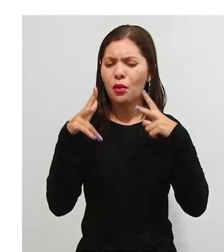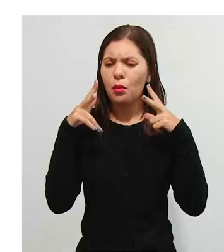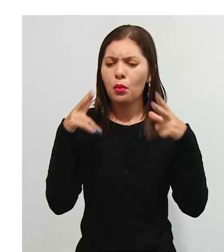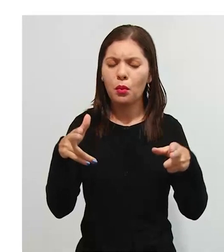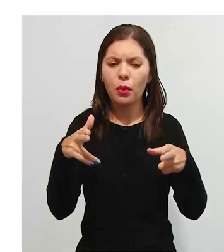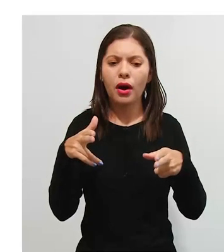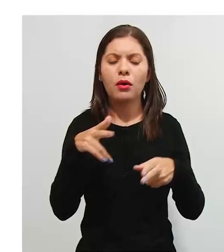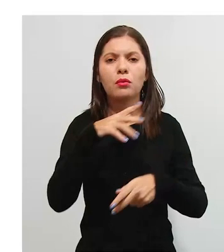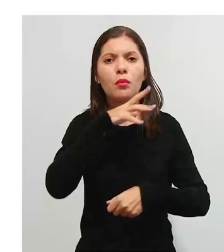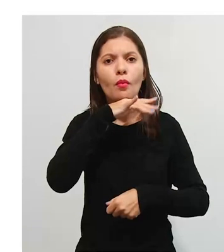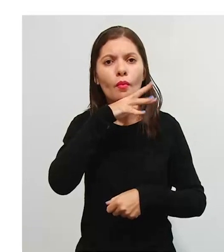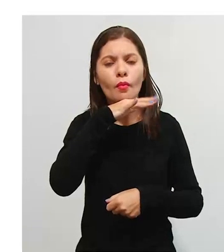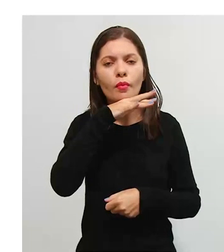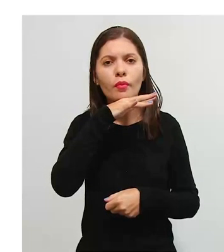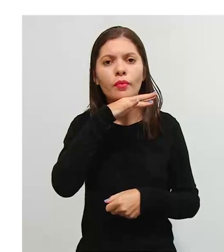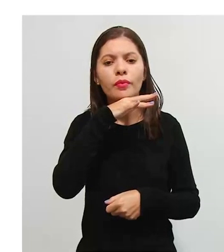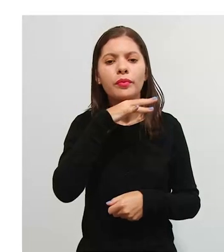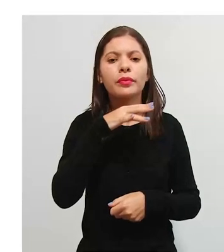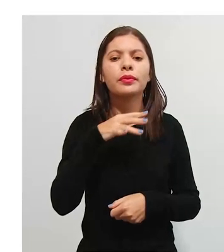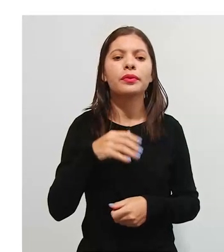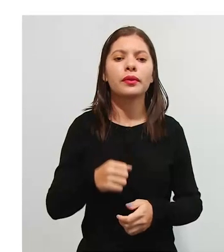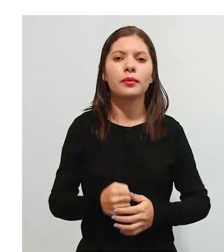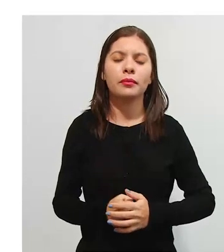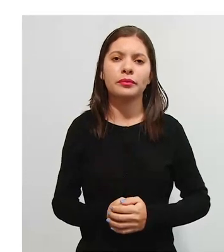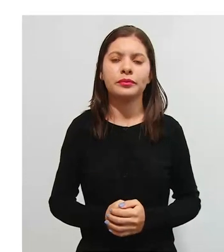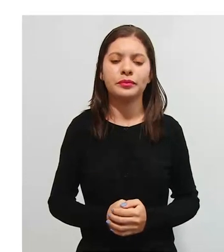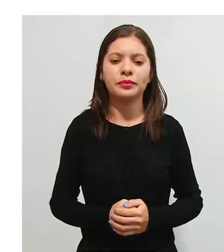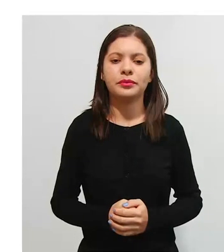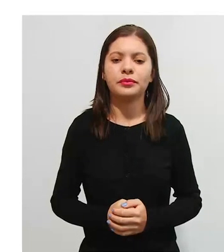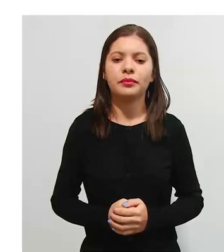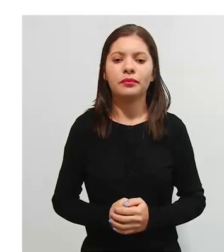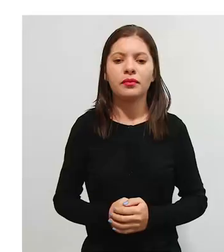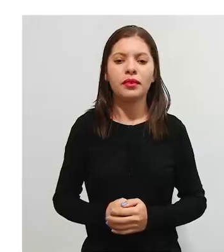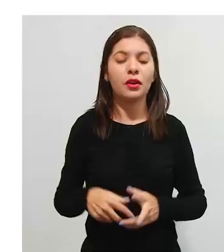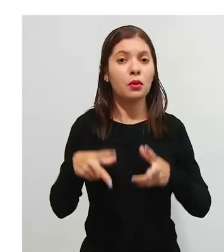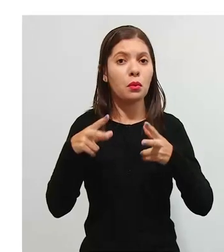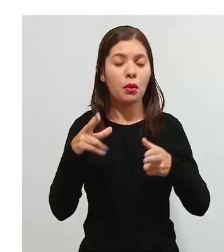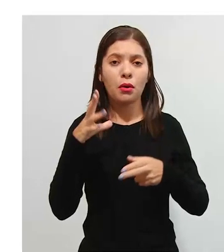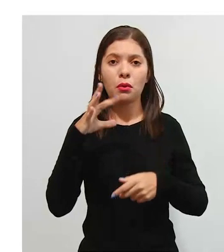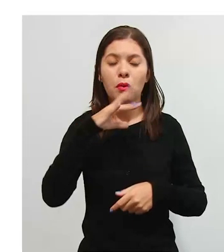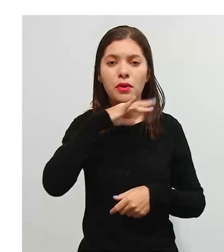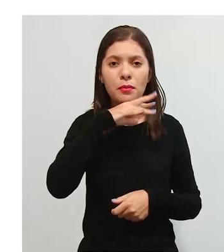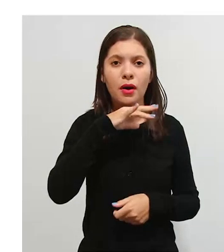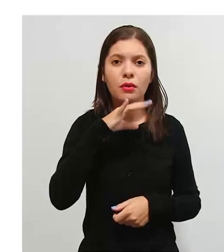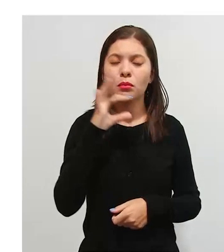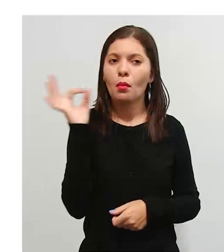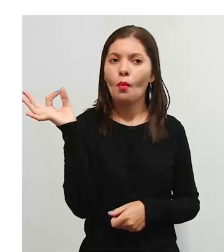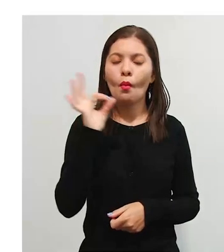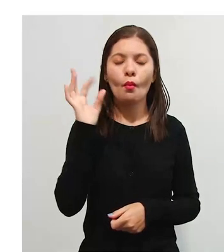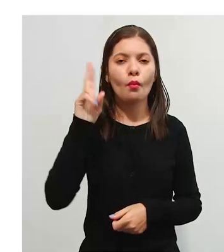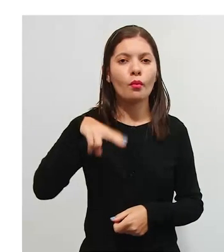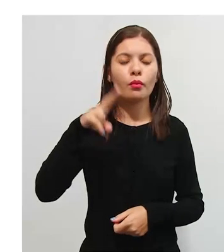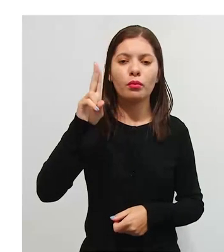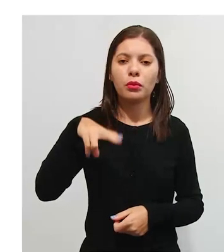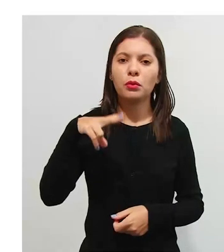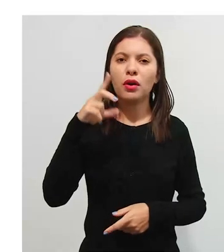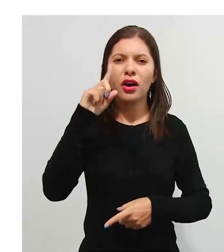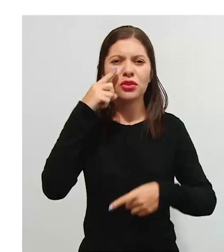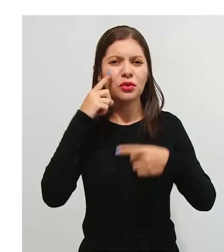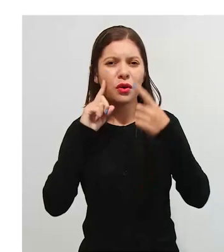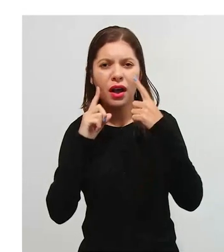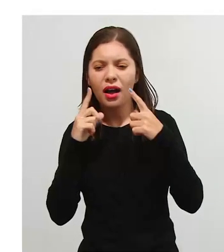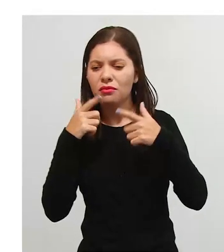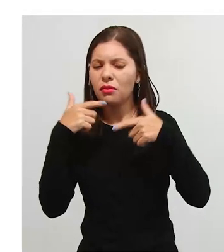procurando fugir e uivando como lobos. Nunca choravam ou